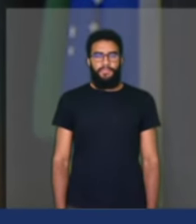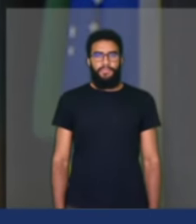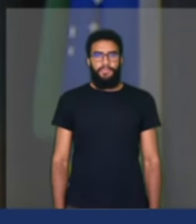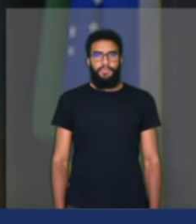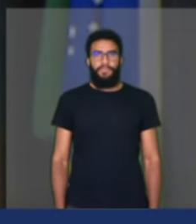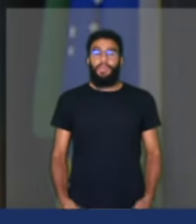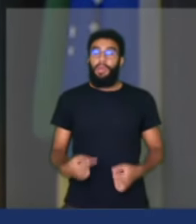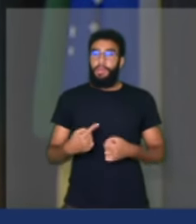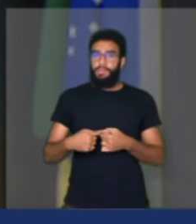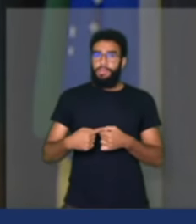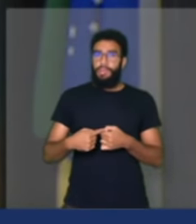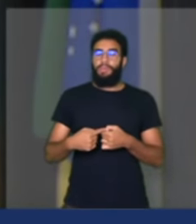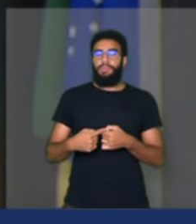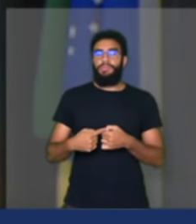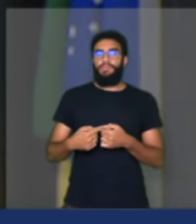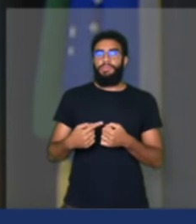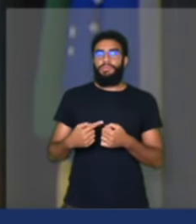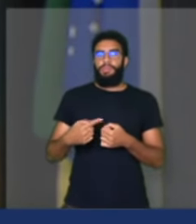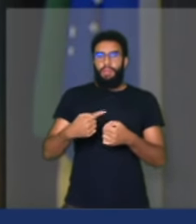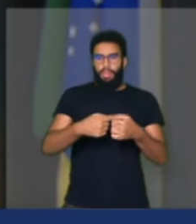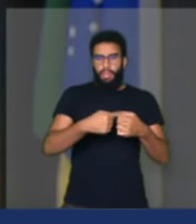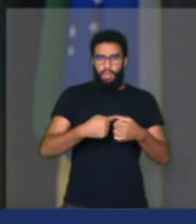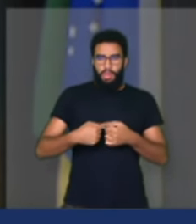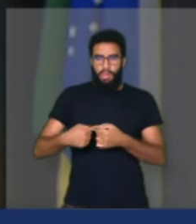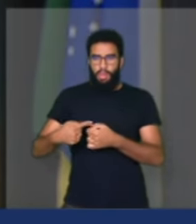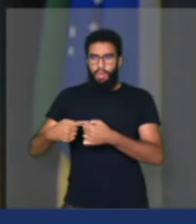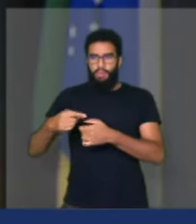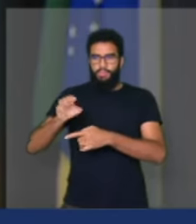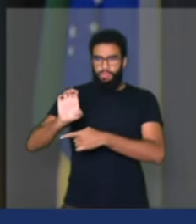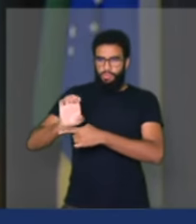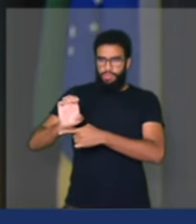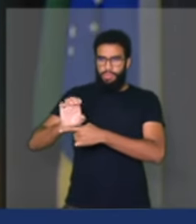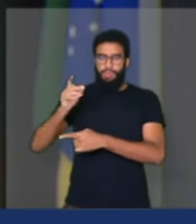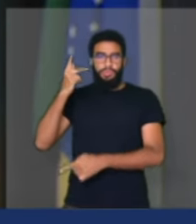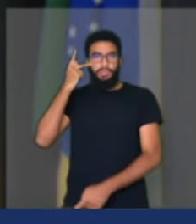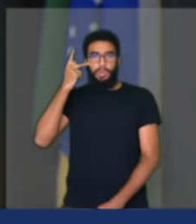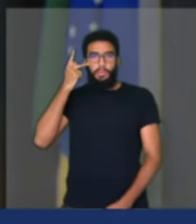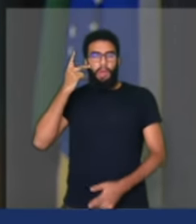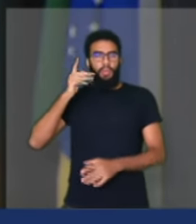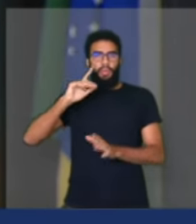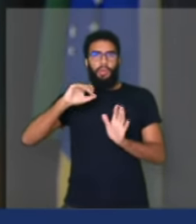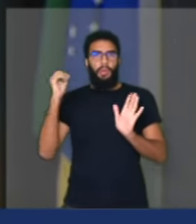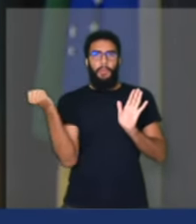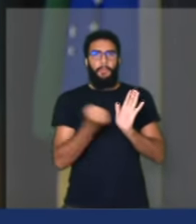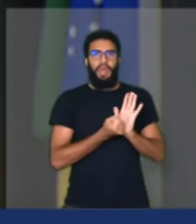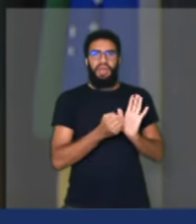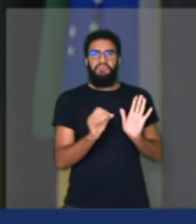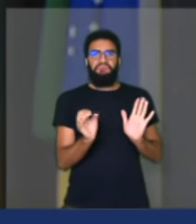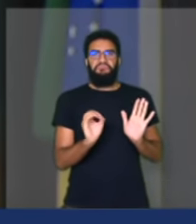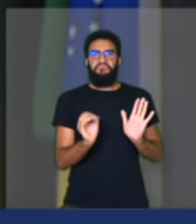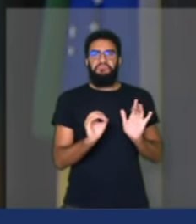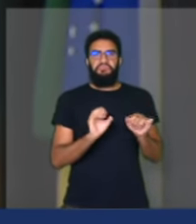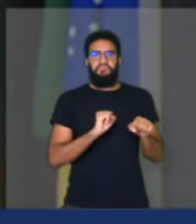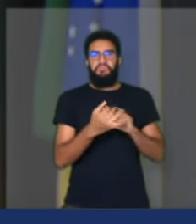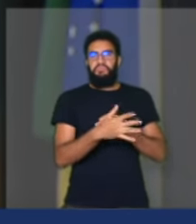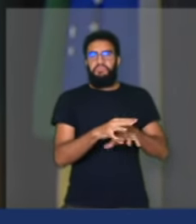estado de São Paulo que, há semanas, não registram nenhuma contaminação.